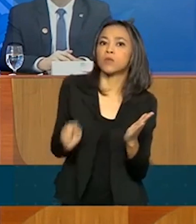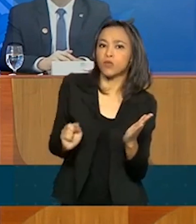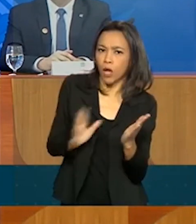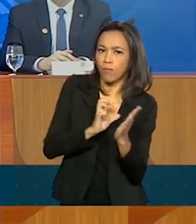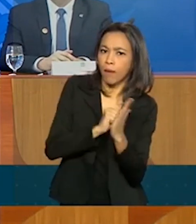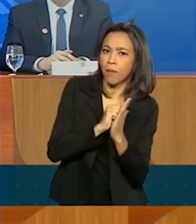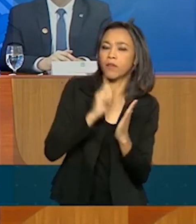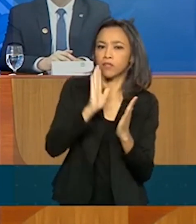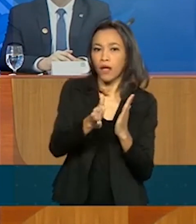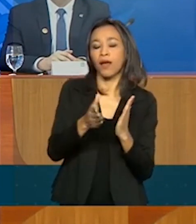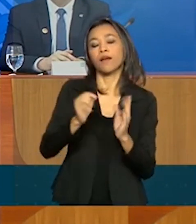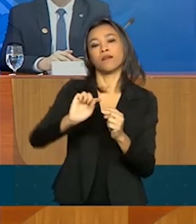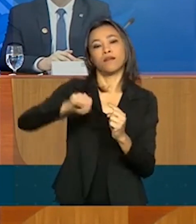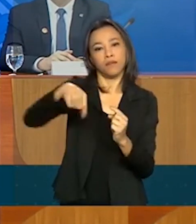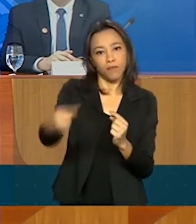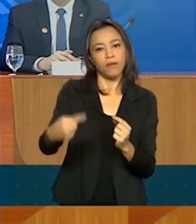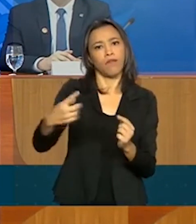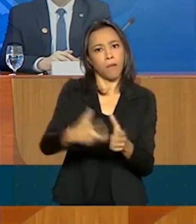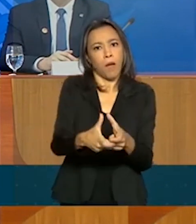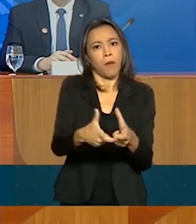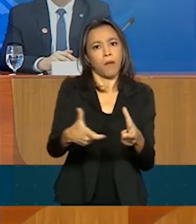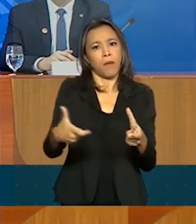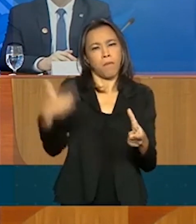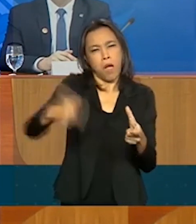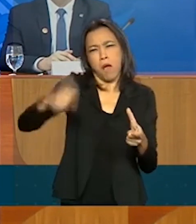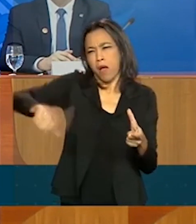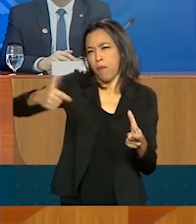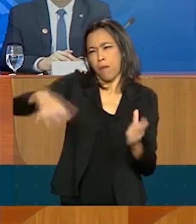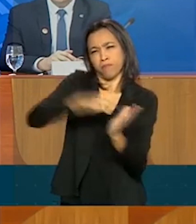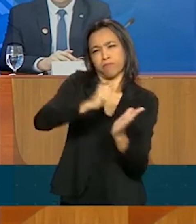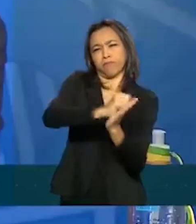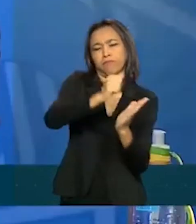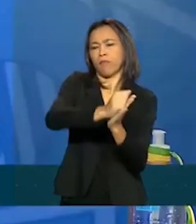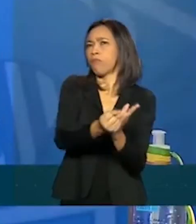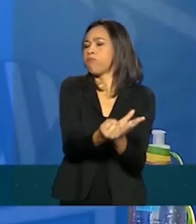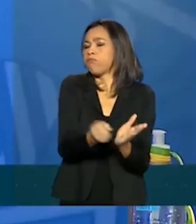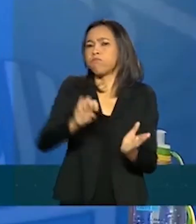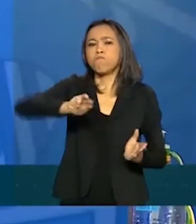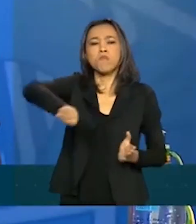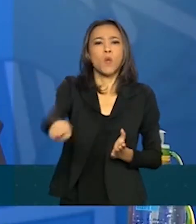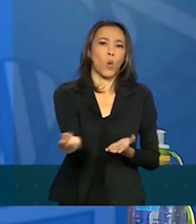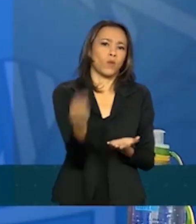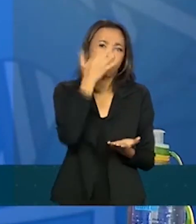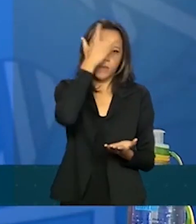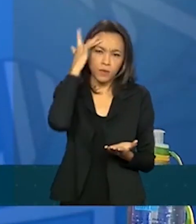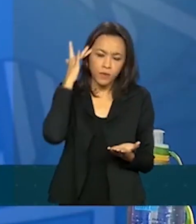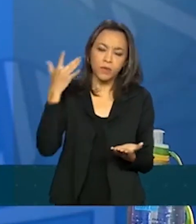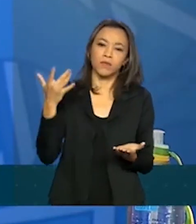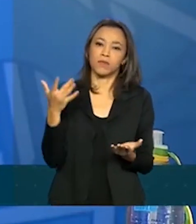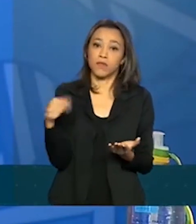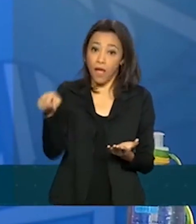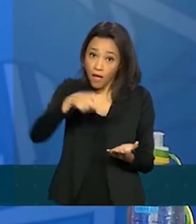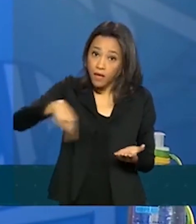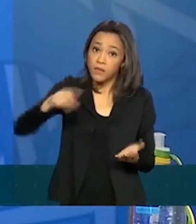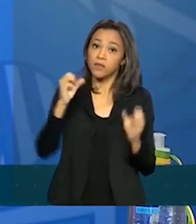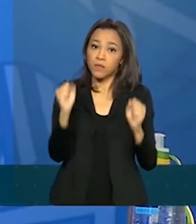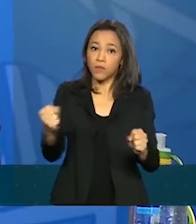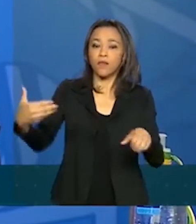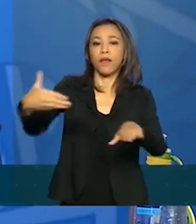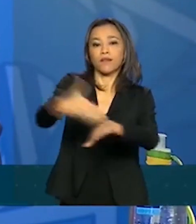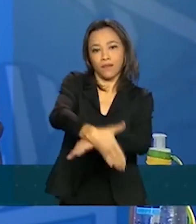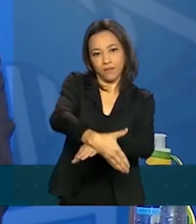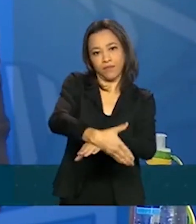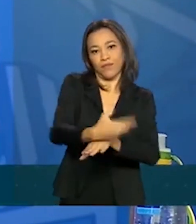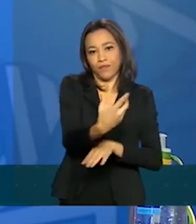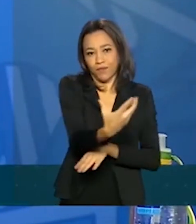e que ao longo do dia, seguramente vai crescer exponencialmente, serão milhões e milhões de pessoas, já possam ter acesso a